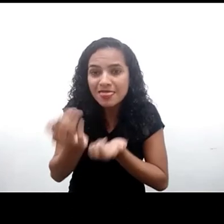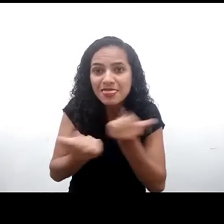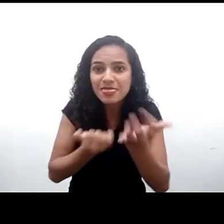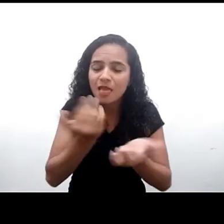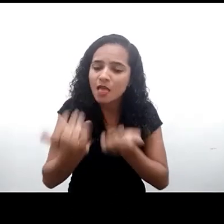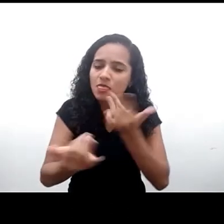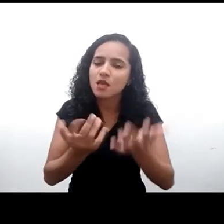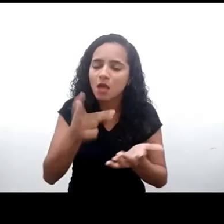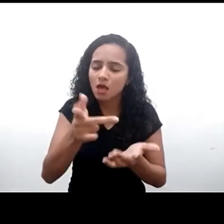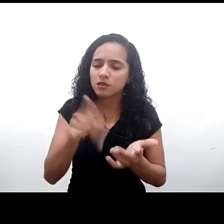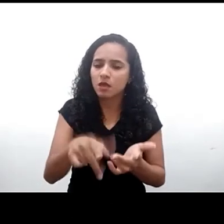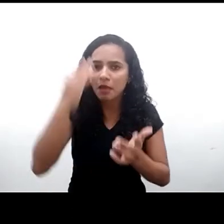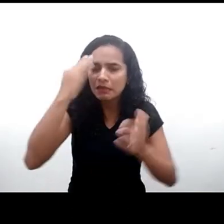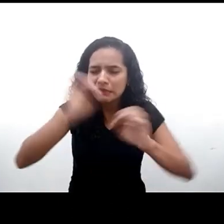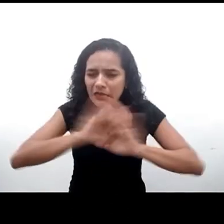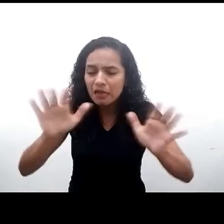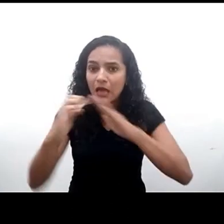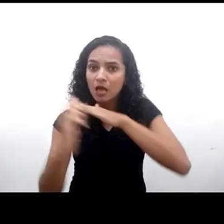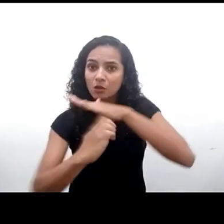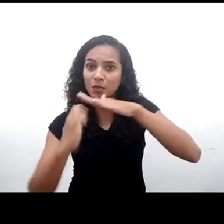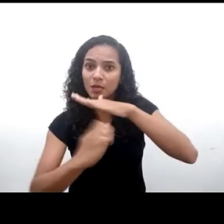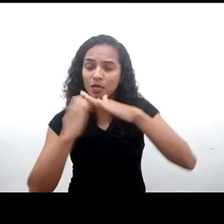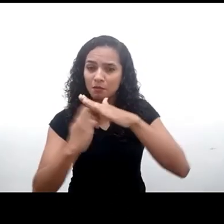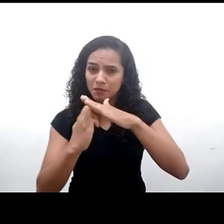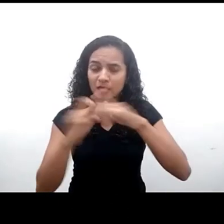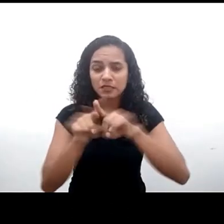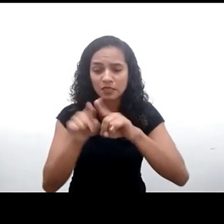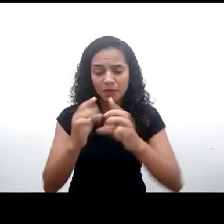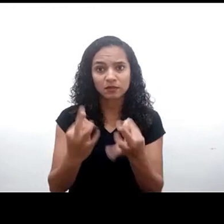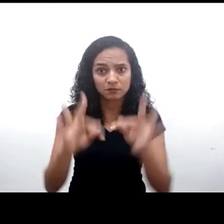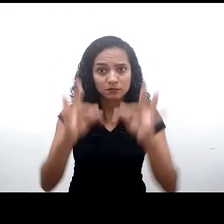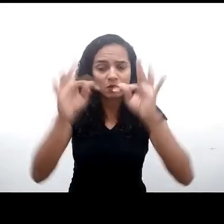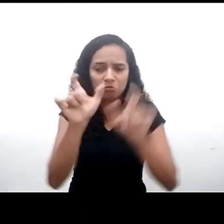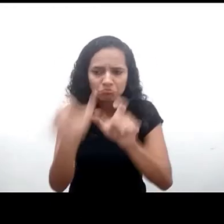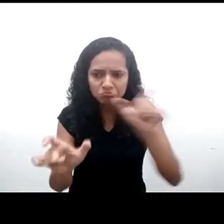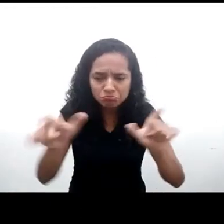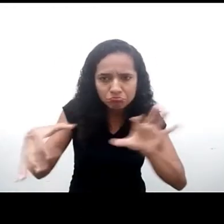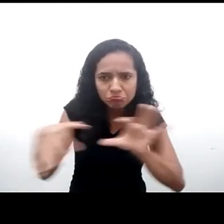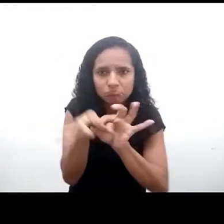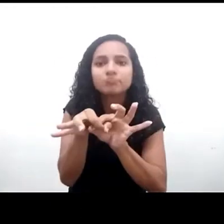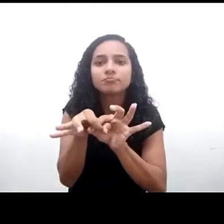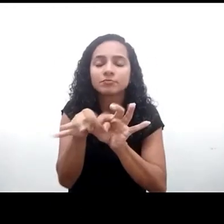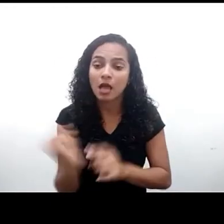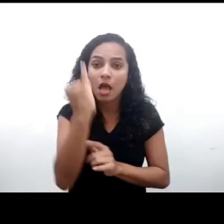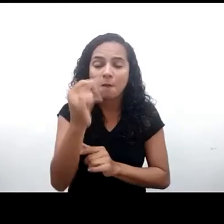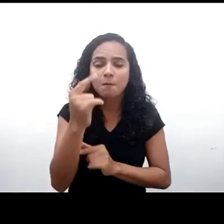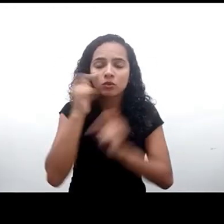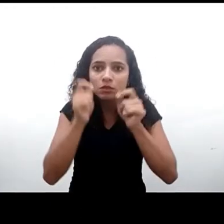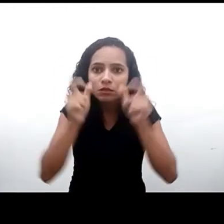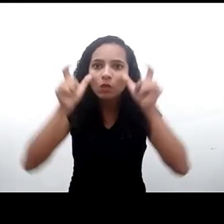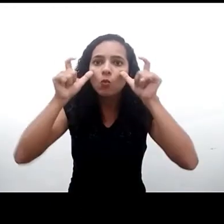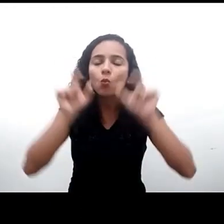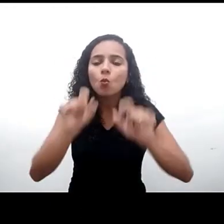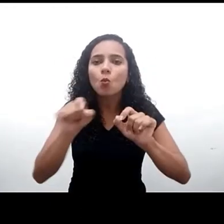existente entre as grandes empresas de tecnologia e os indivíduos. Por isso, vale chamar a atenção também a parte do